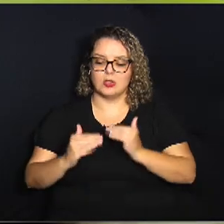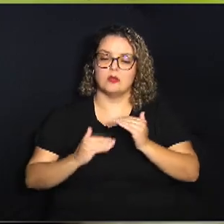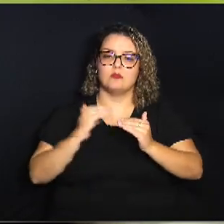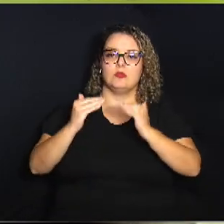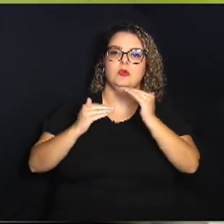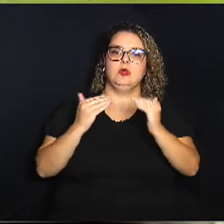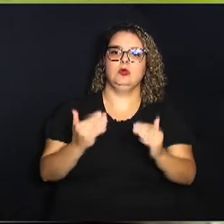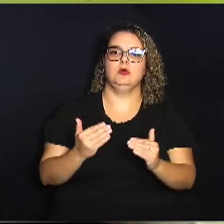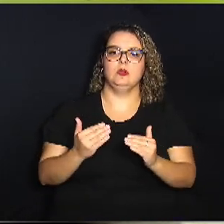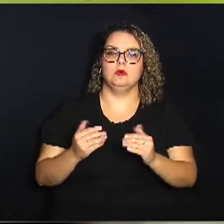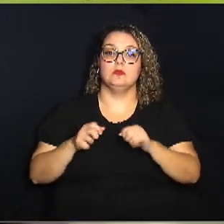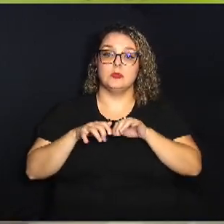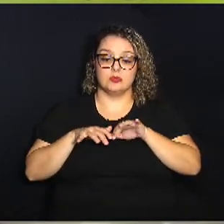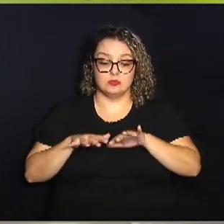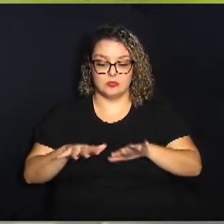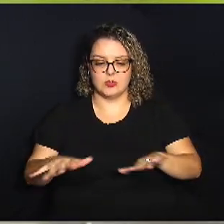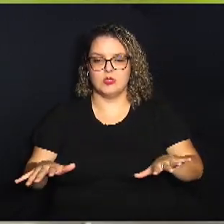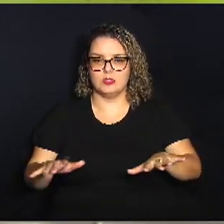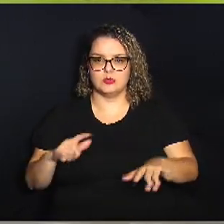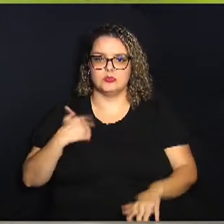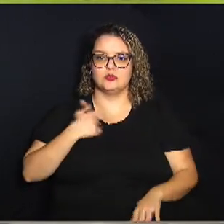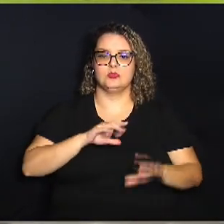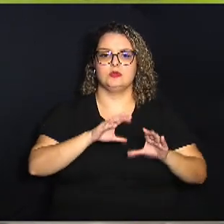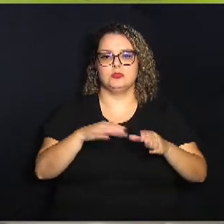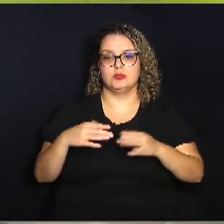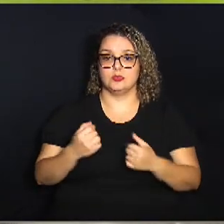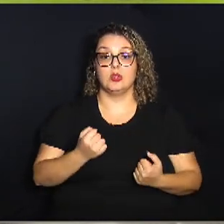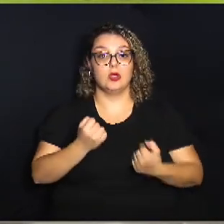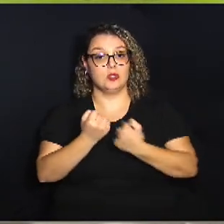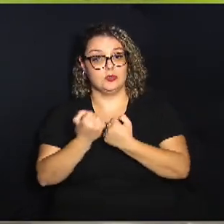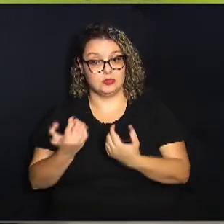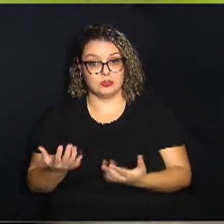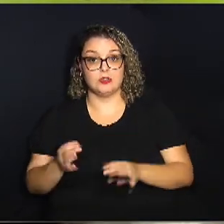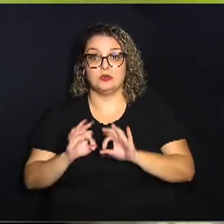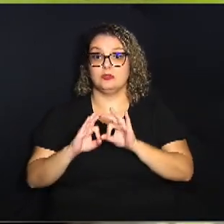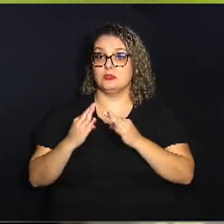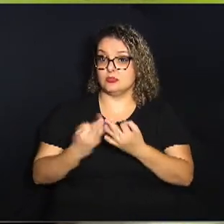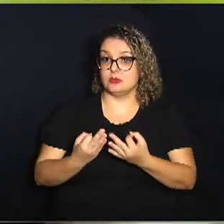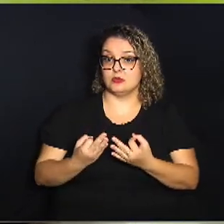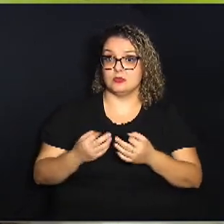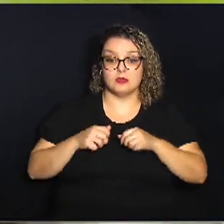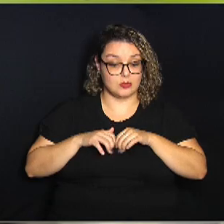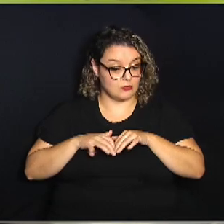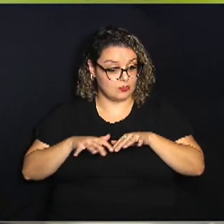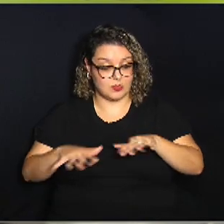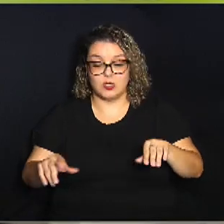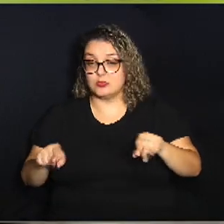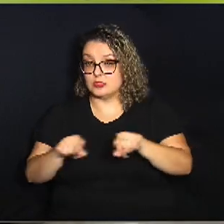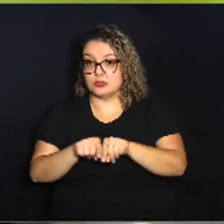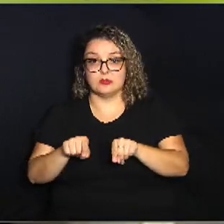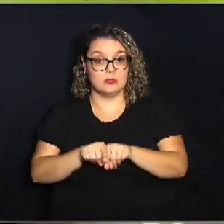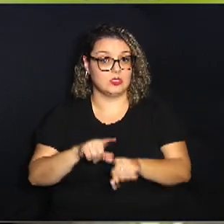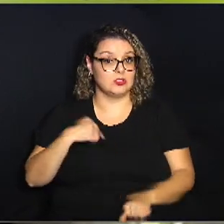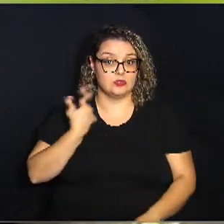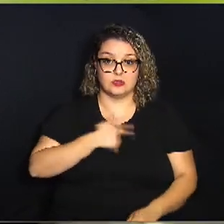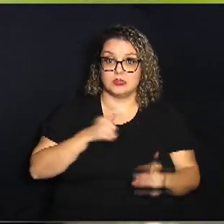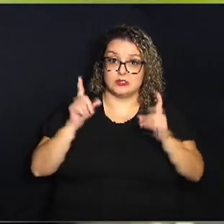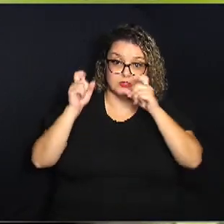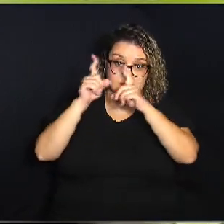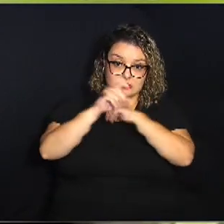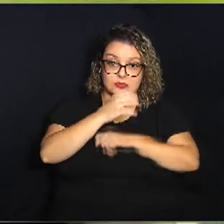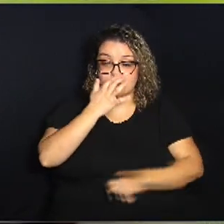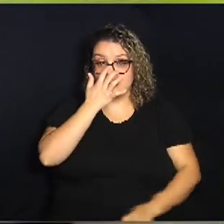se multiplicarem nossos grupos de apoio às famílias multiplicaram também nossas dificuldades